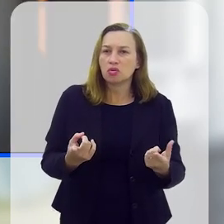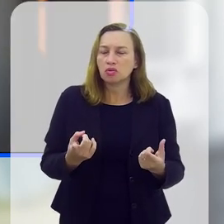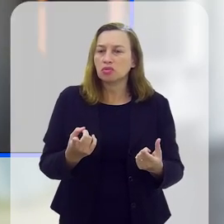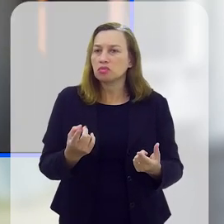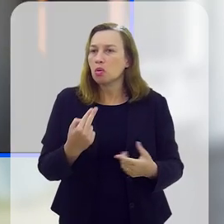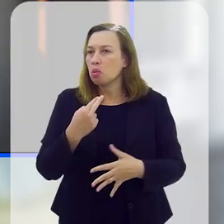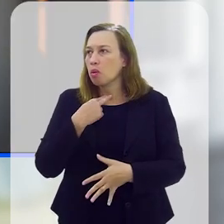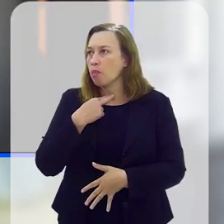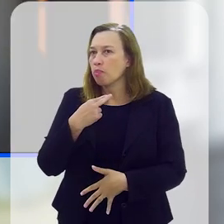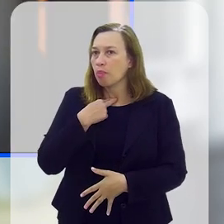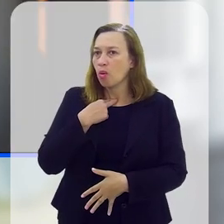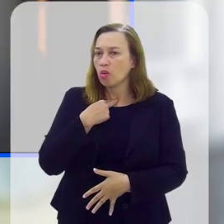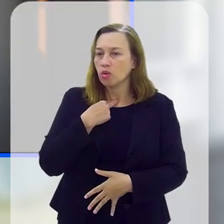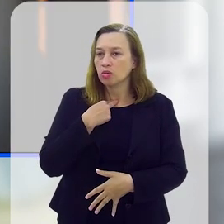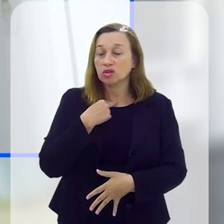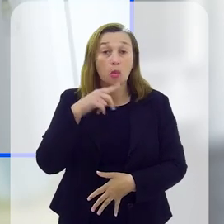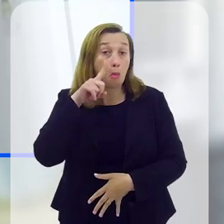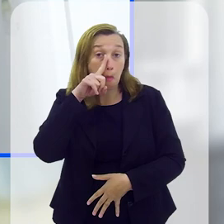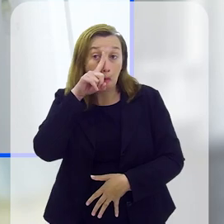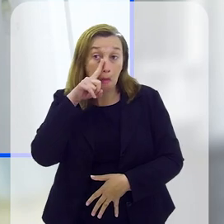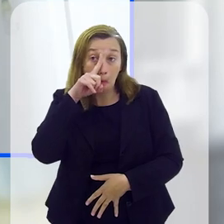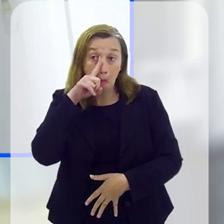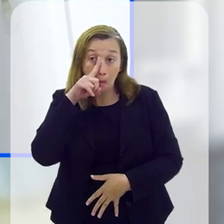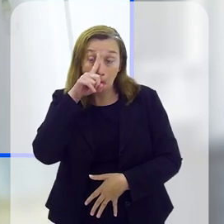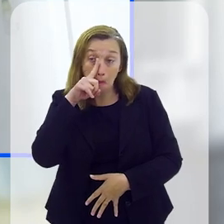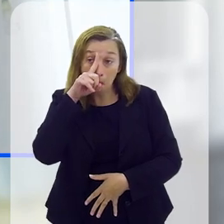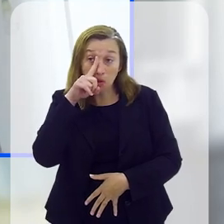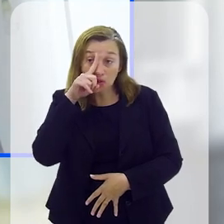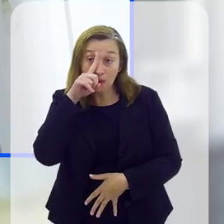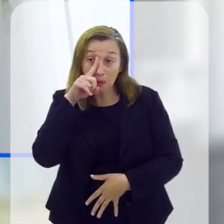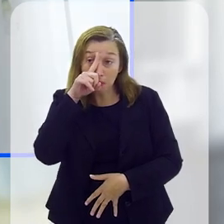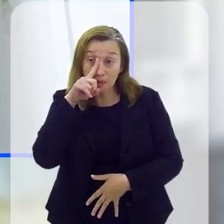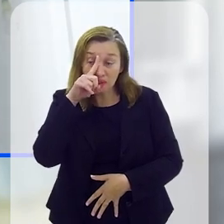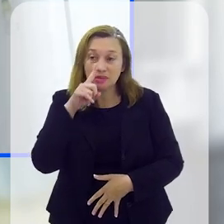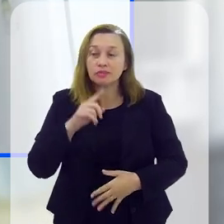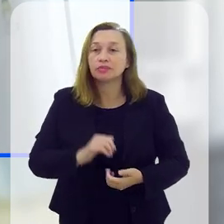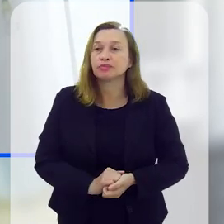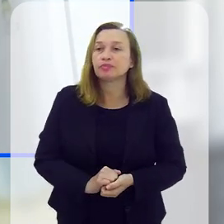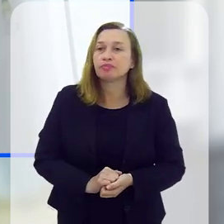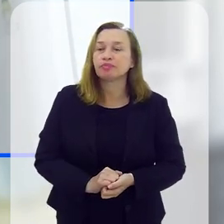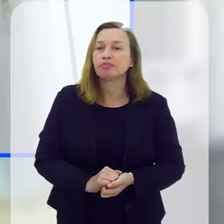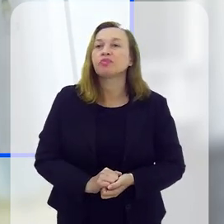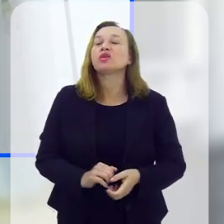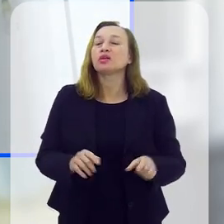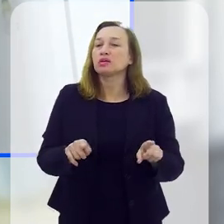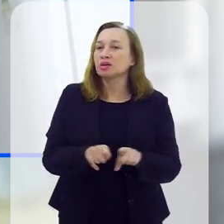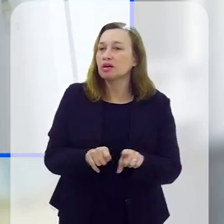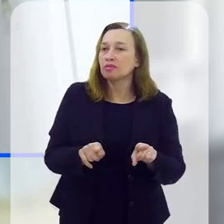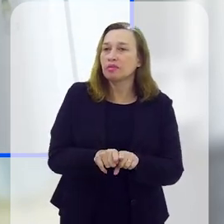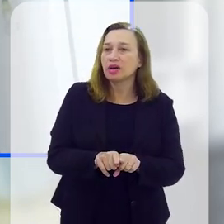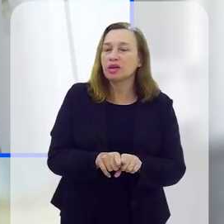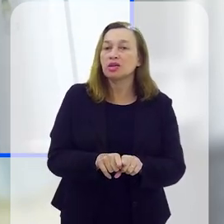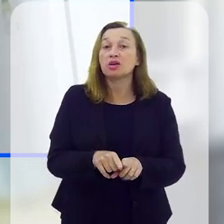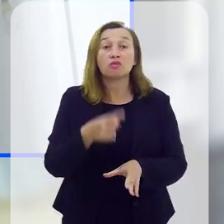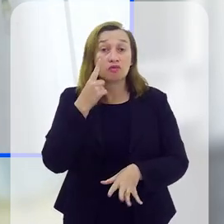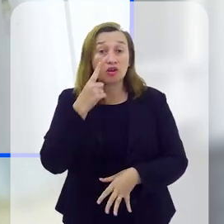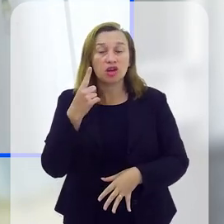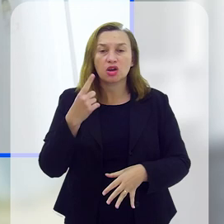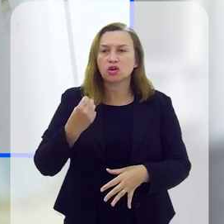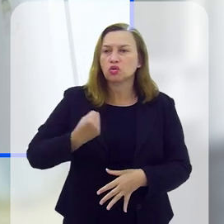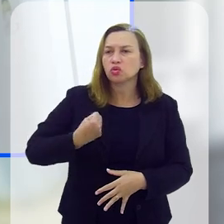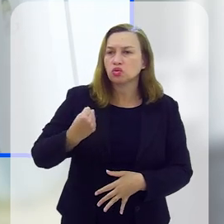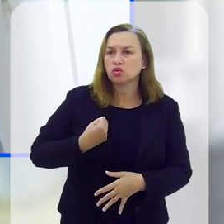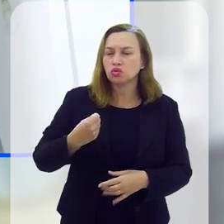podem ser mais um fator de risco a essas mulheres. Nós estamos vendo uma escalada também, tanto dos